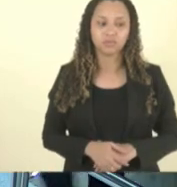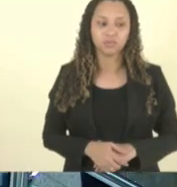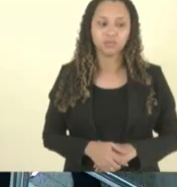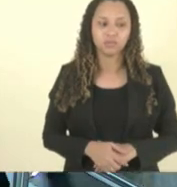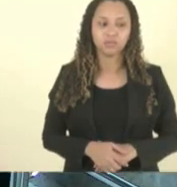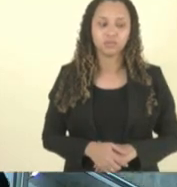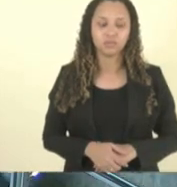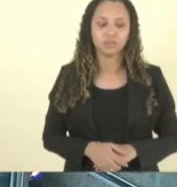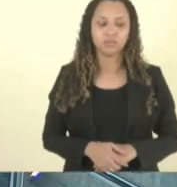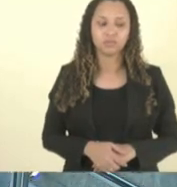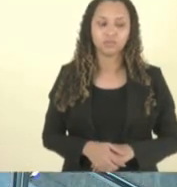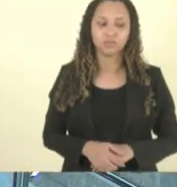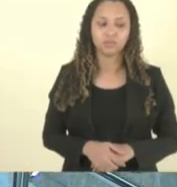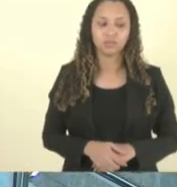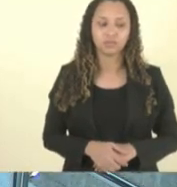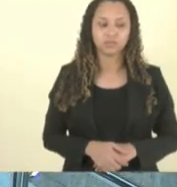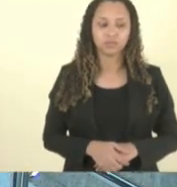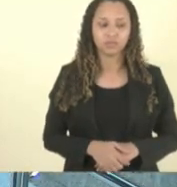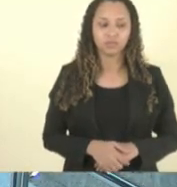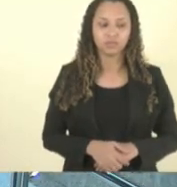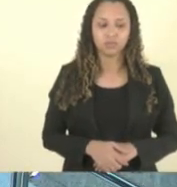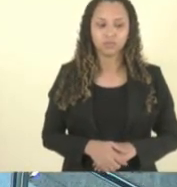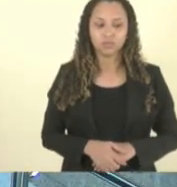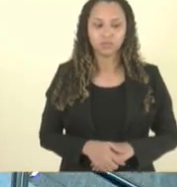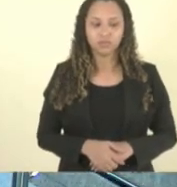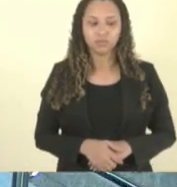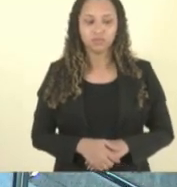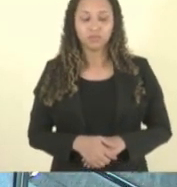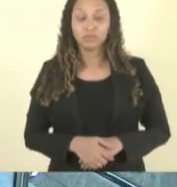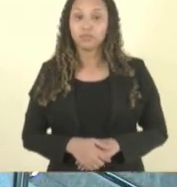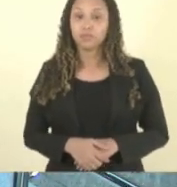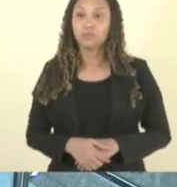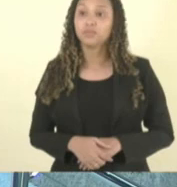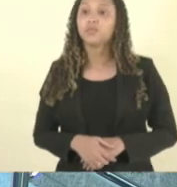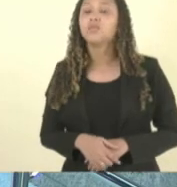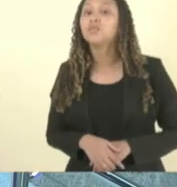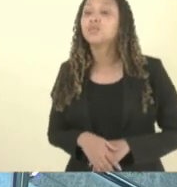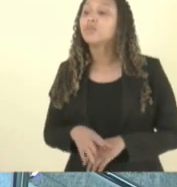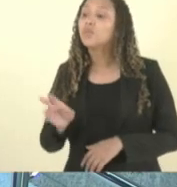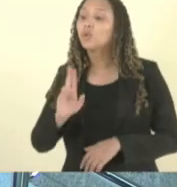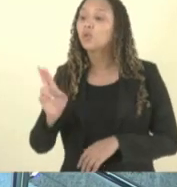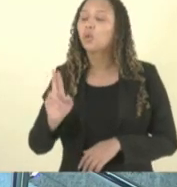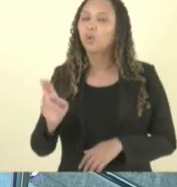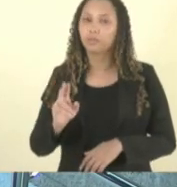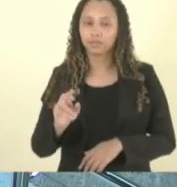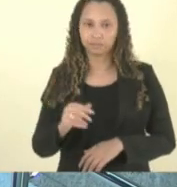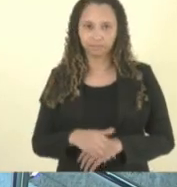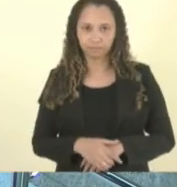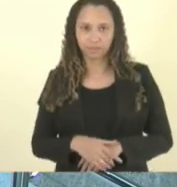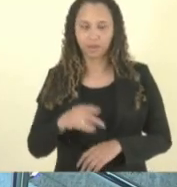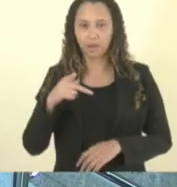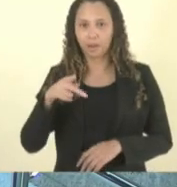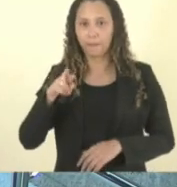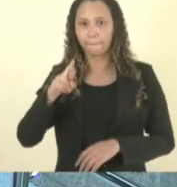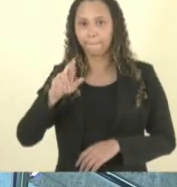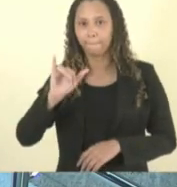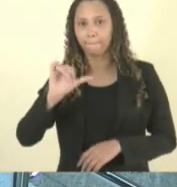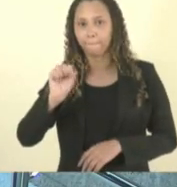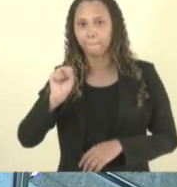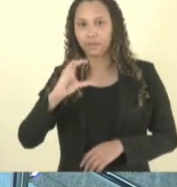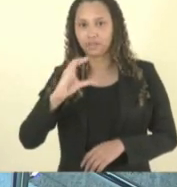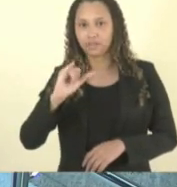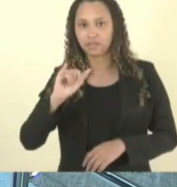aperta isso então o seu nome Priscila Priscila meu nome é Priscila Priscila